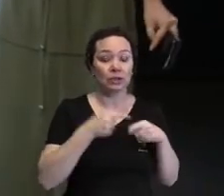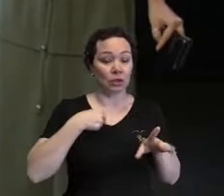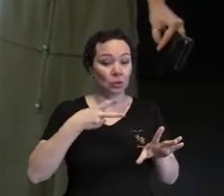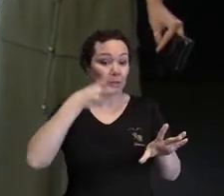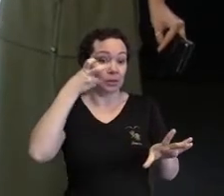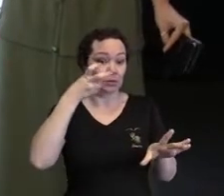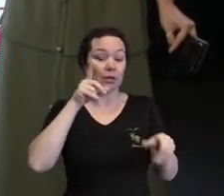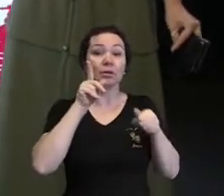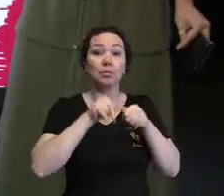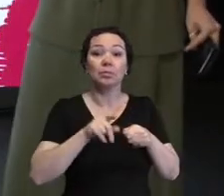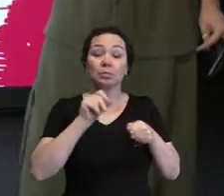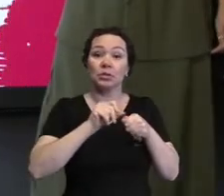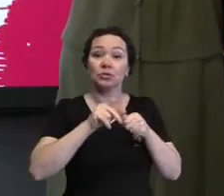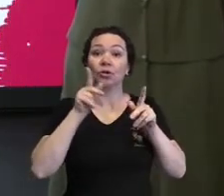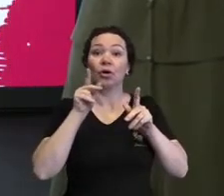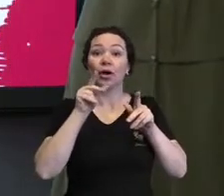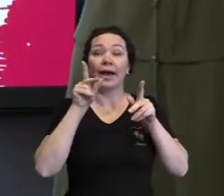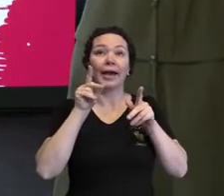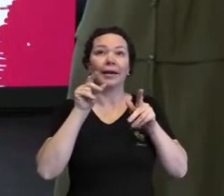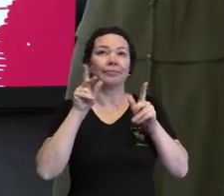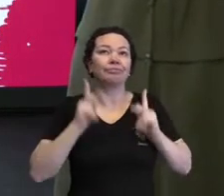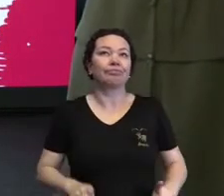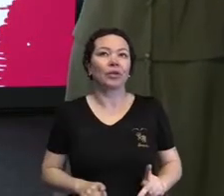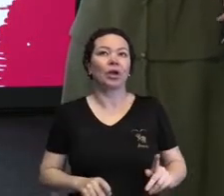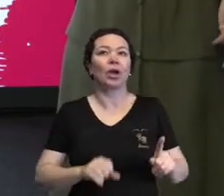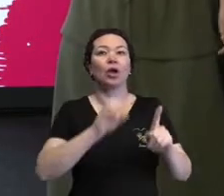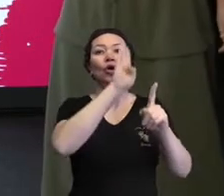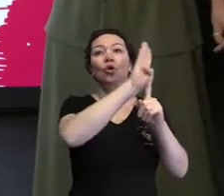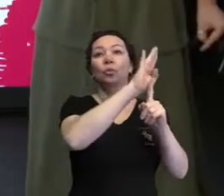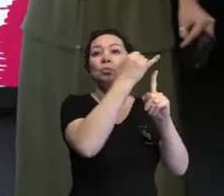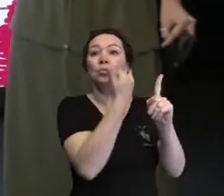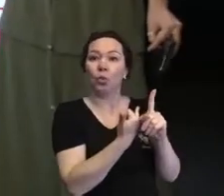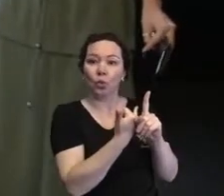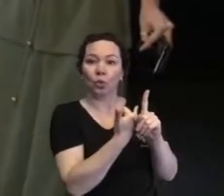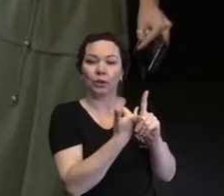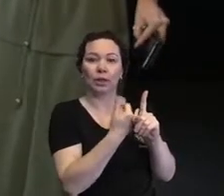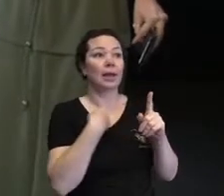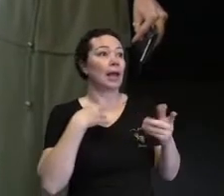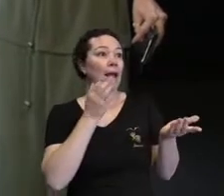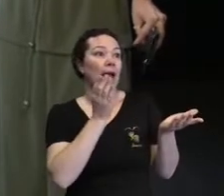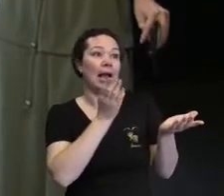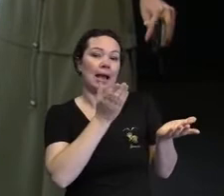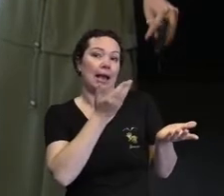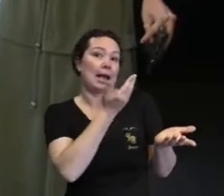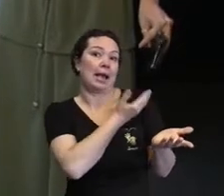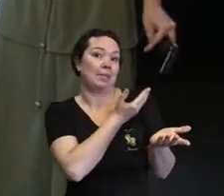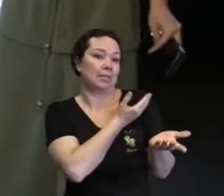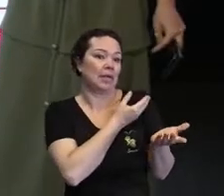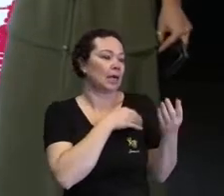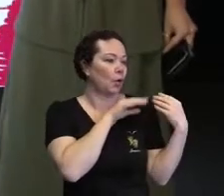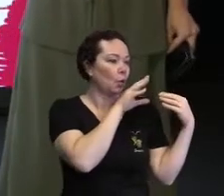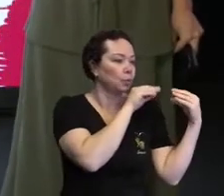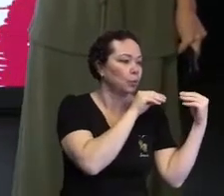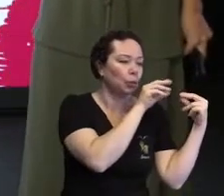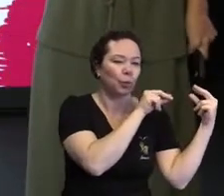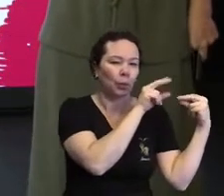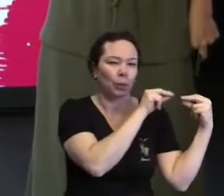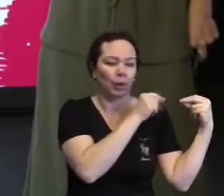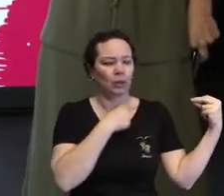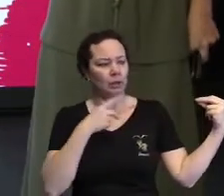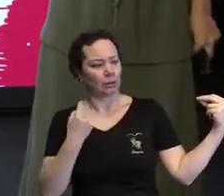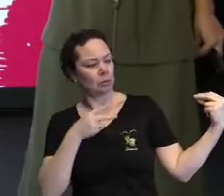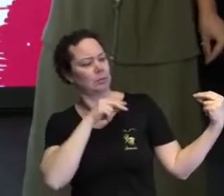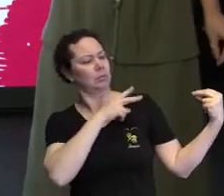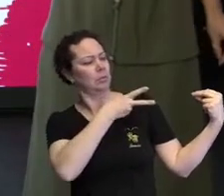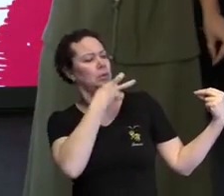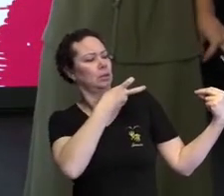fazendo bullying comigo. Então, eu estava na escola, as minhas amigas iam no recreio com o xixá, eu achava que era de mim. Ou, depois do trabalho, se